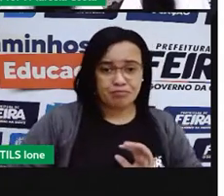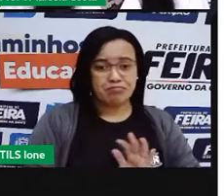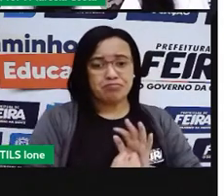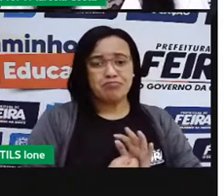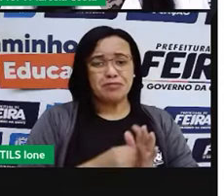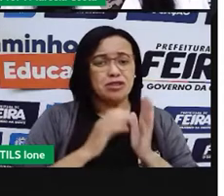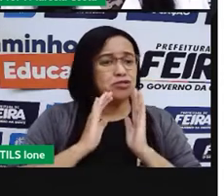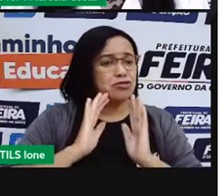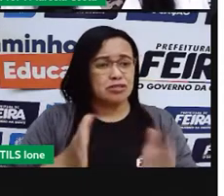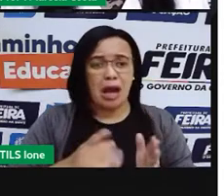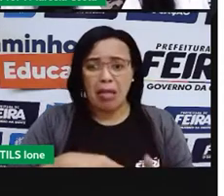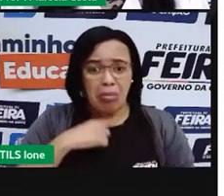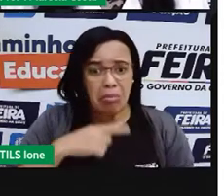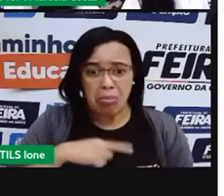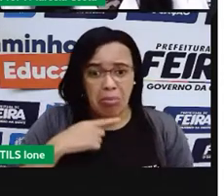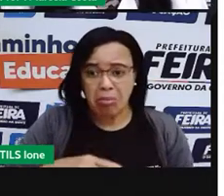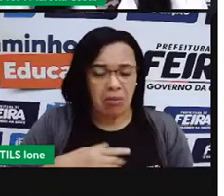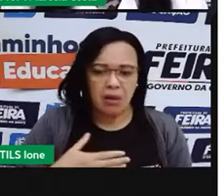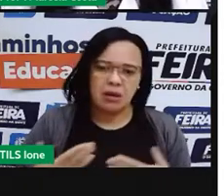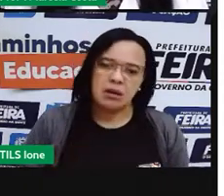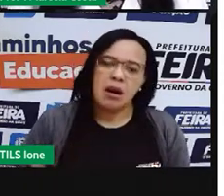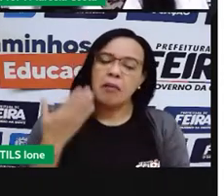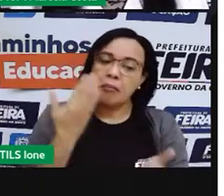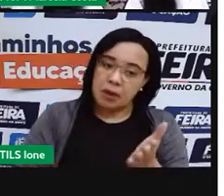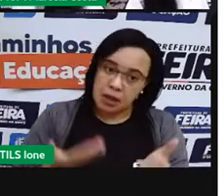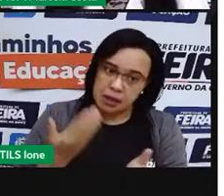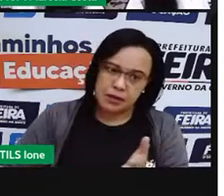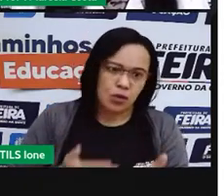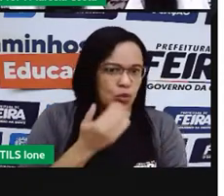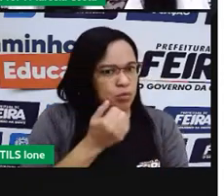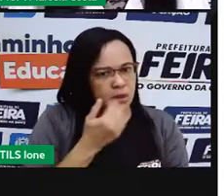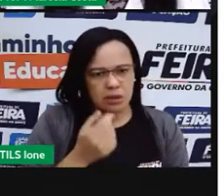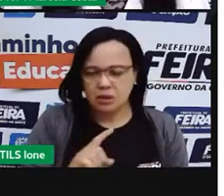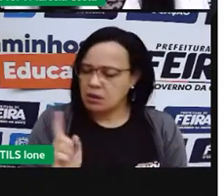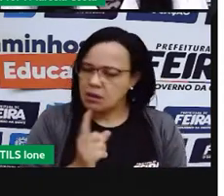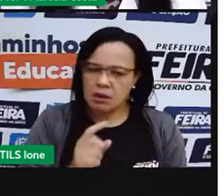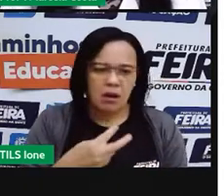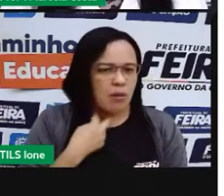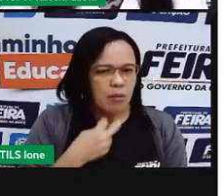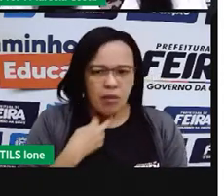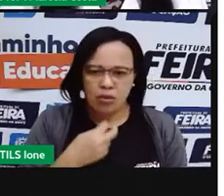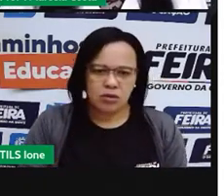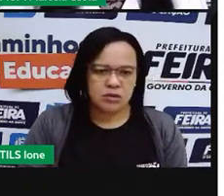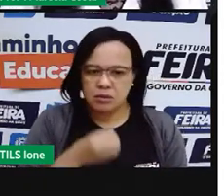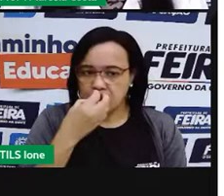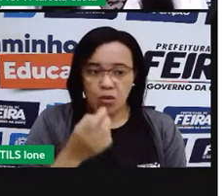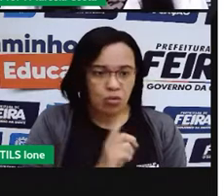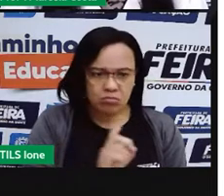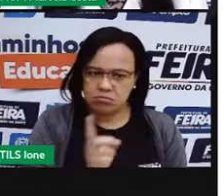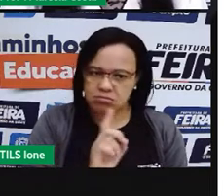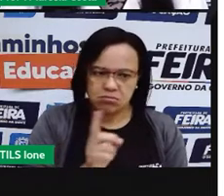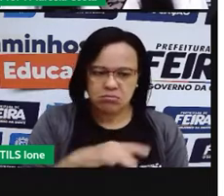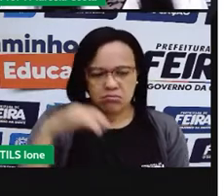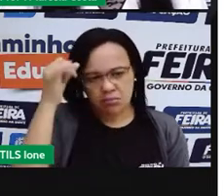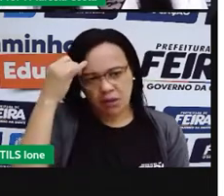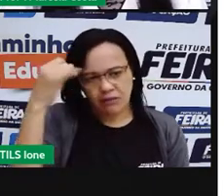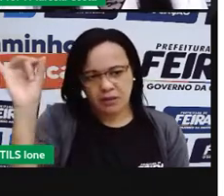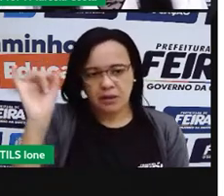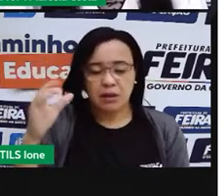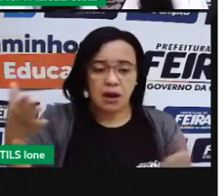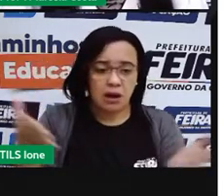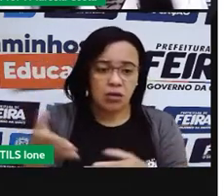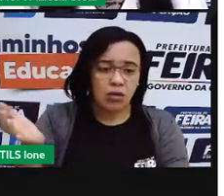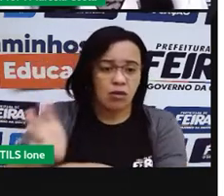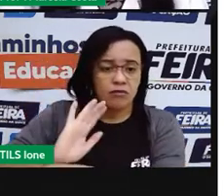Agora, filha, eu quero convidar você a assistir um vídeo que explora mais essa questão do que você não está assistindo.